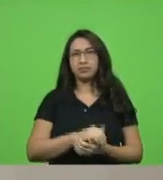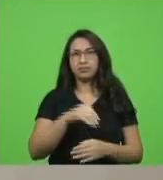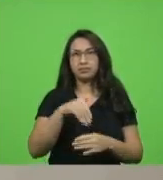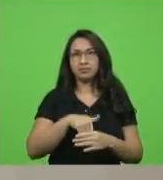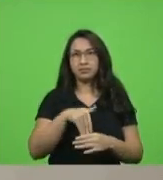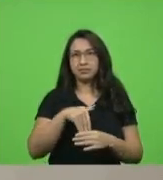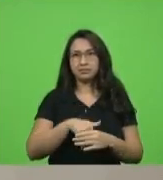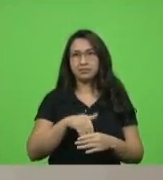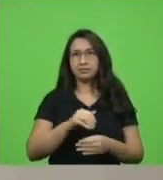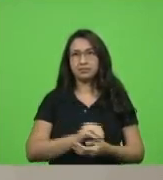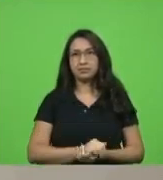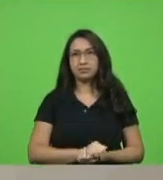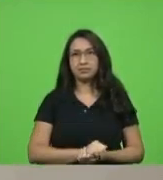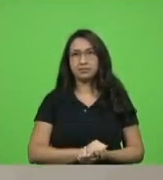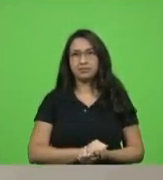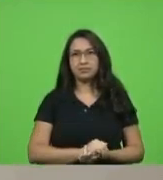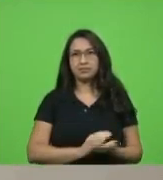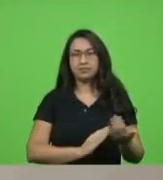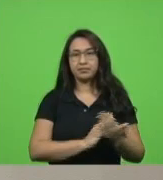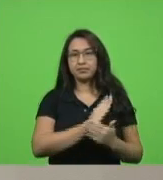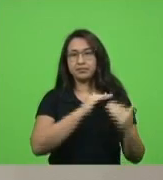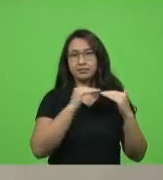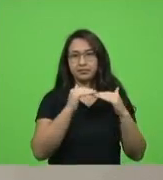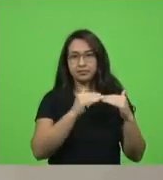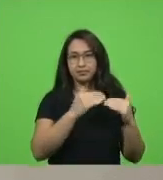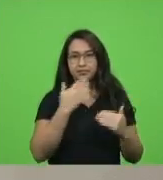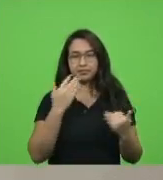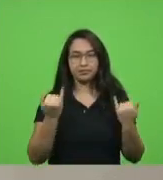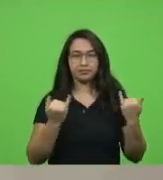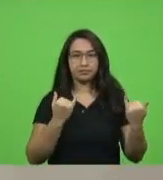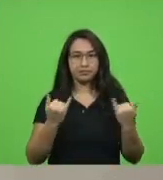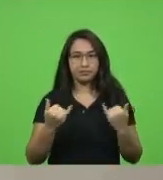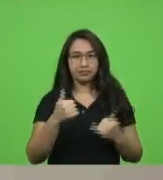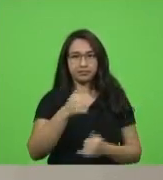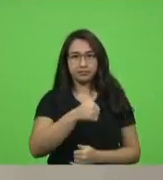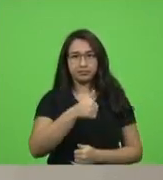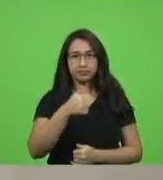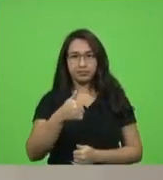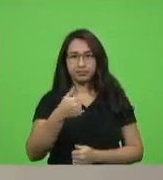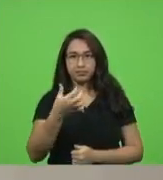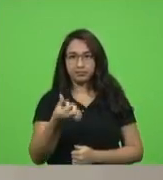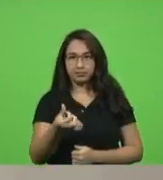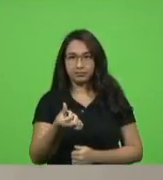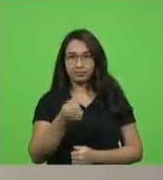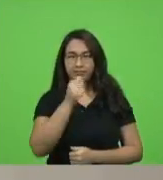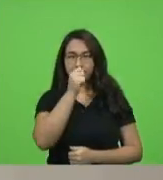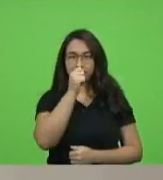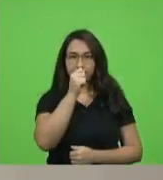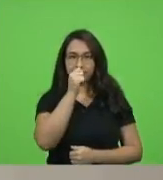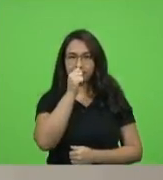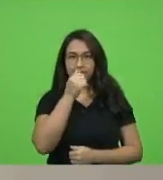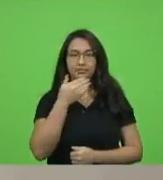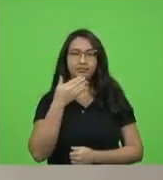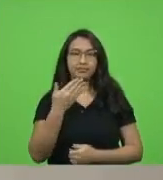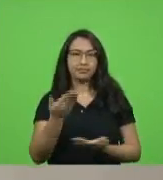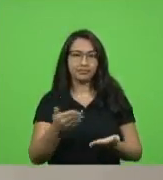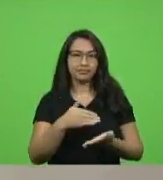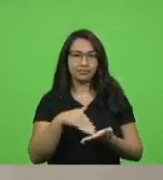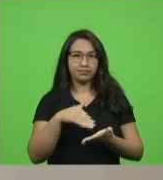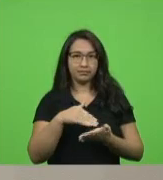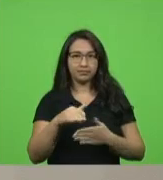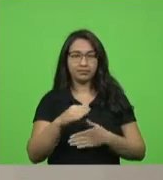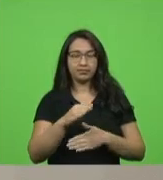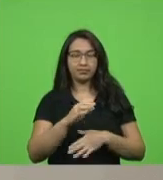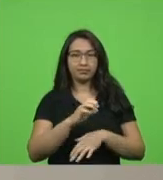permaneçam como se encontra aprovado por unanimidade pedido de informação 116 autor deputado João Amin solicitando ao secretário de Estado da Casa Civil